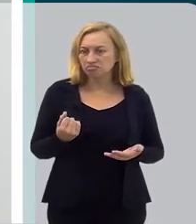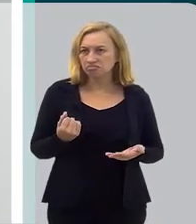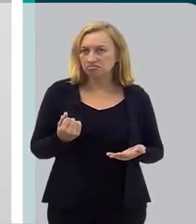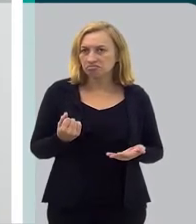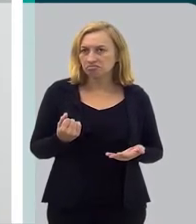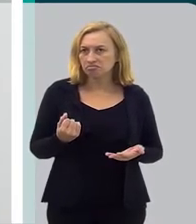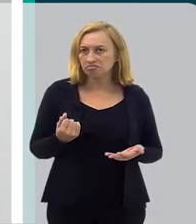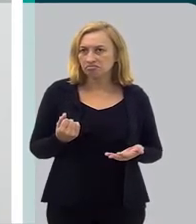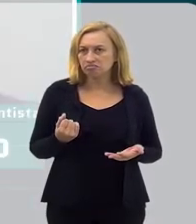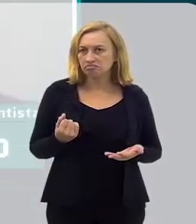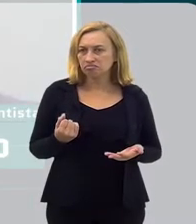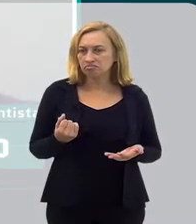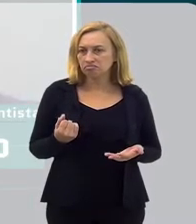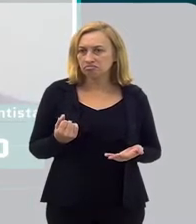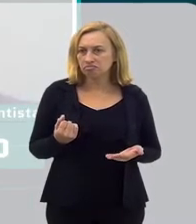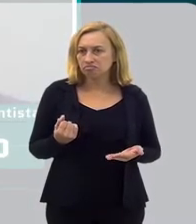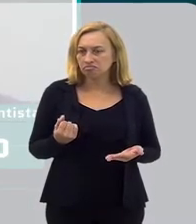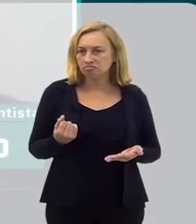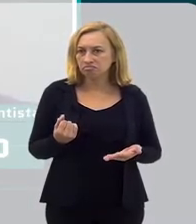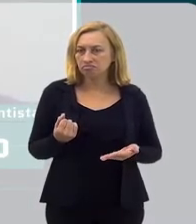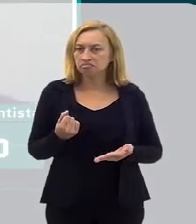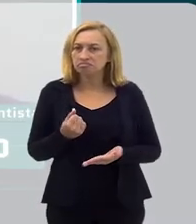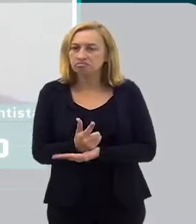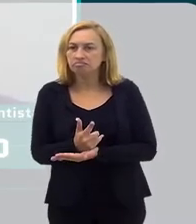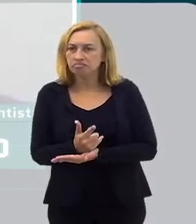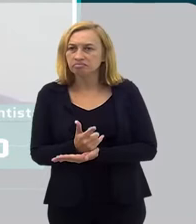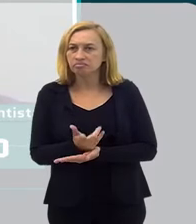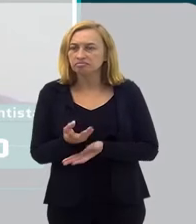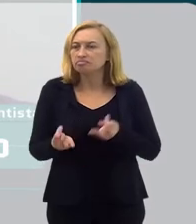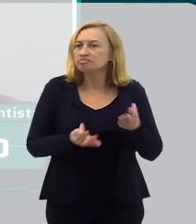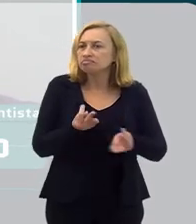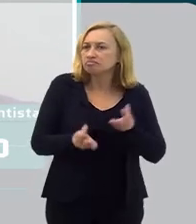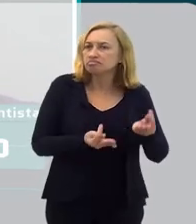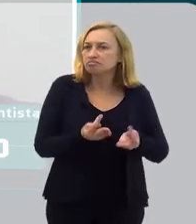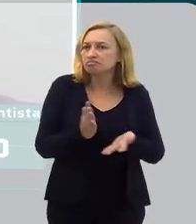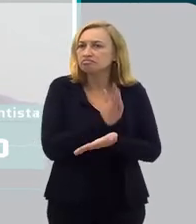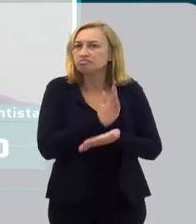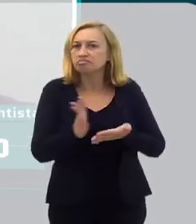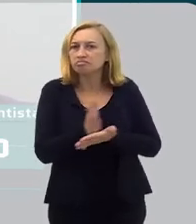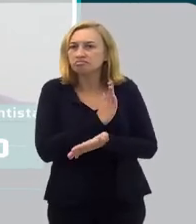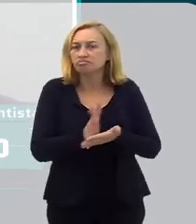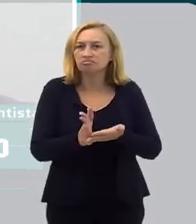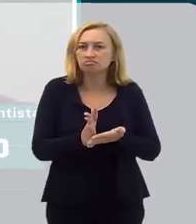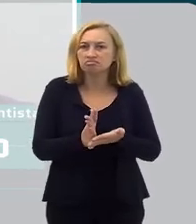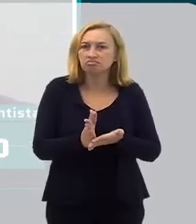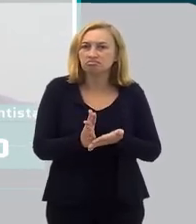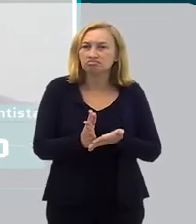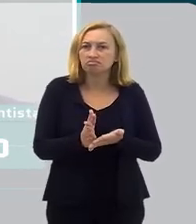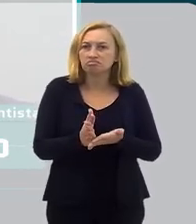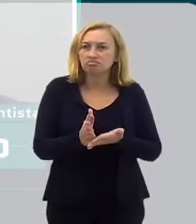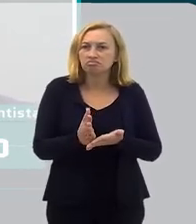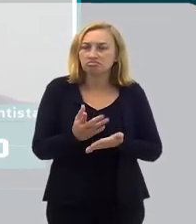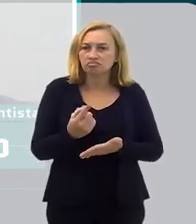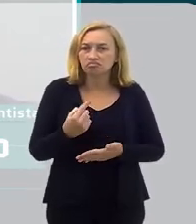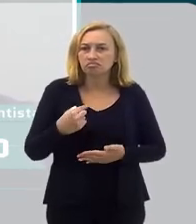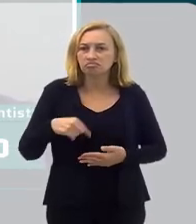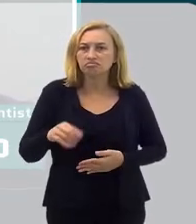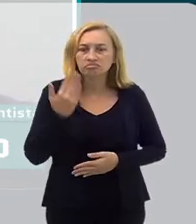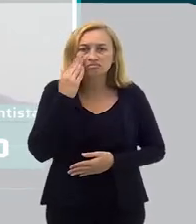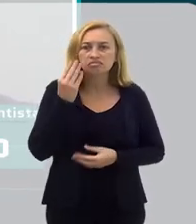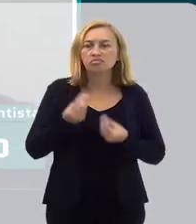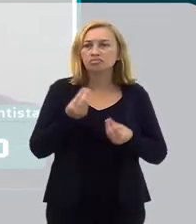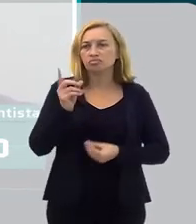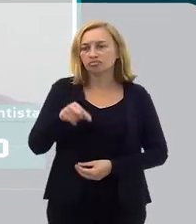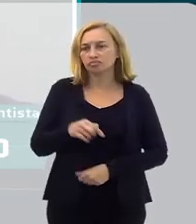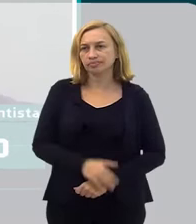cuidado, às vezes eu nem me coloco a tentar entender como